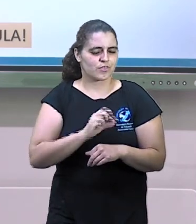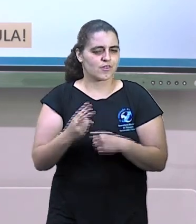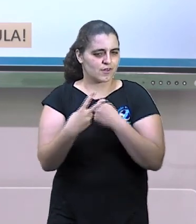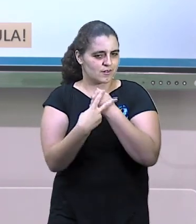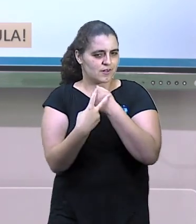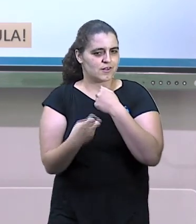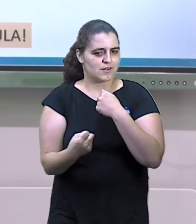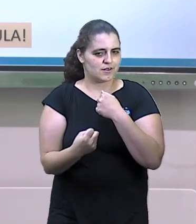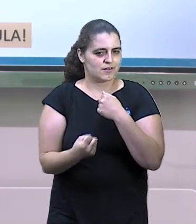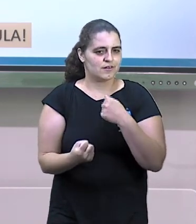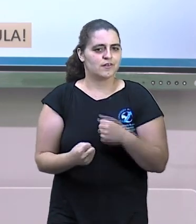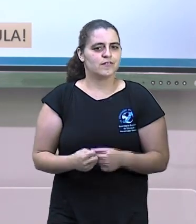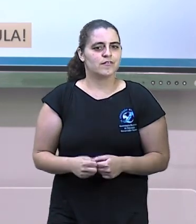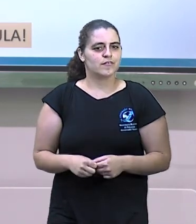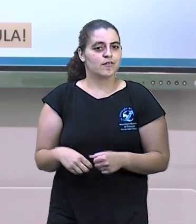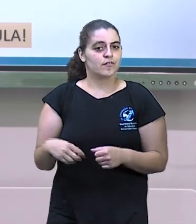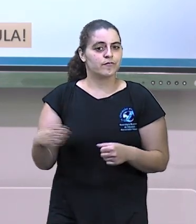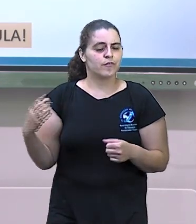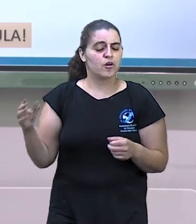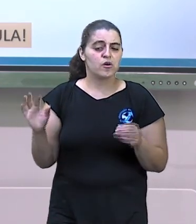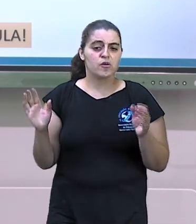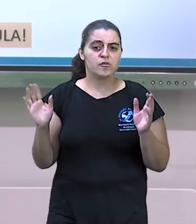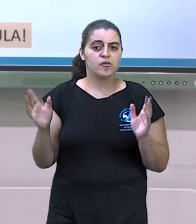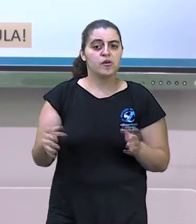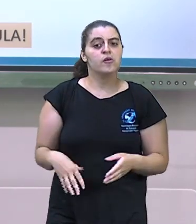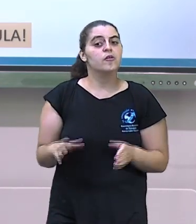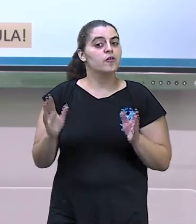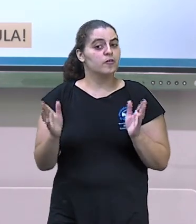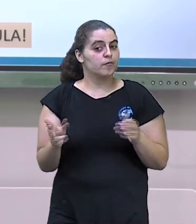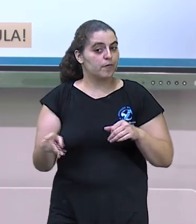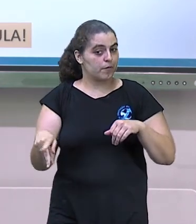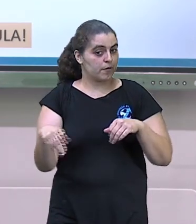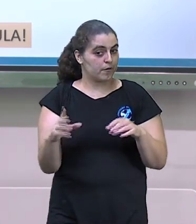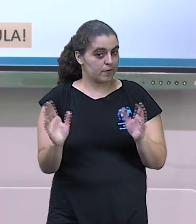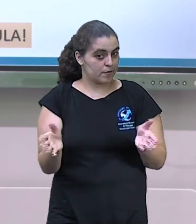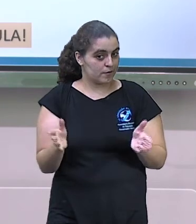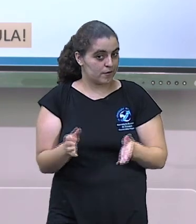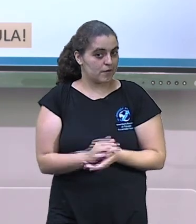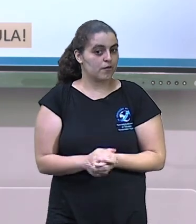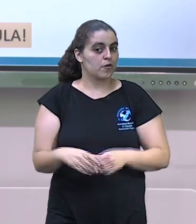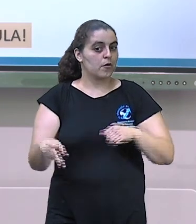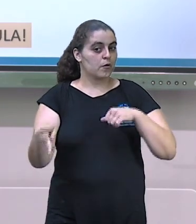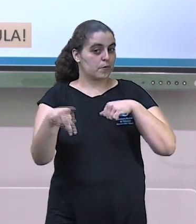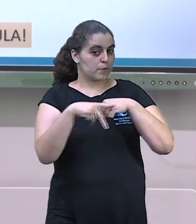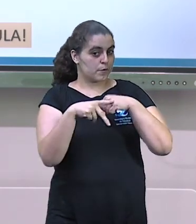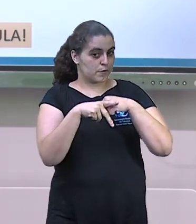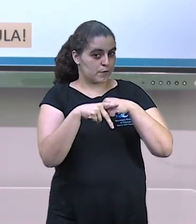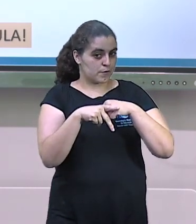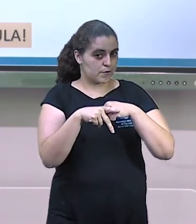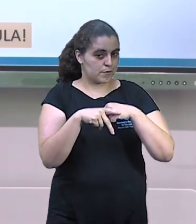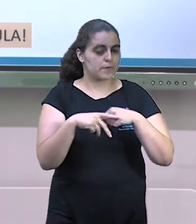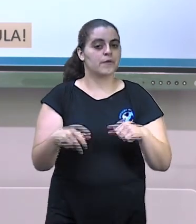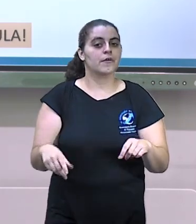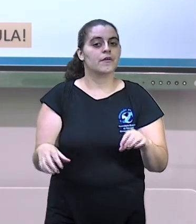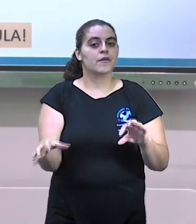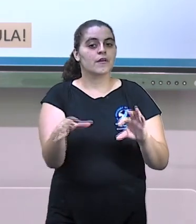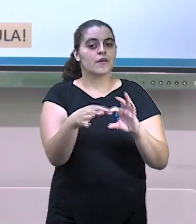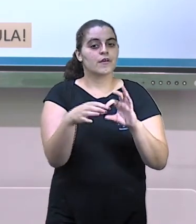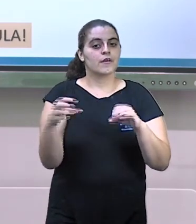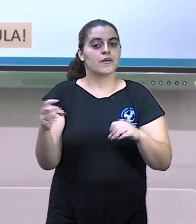verbos. Vamos aprender que a nossa aula passada de pronomes e a nossa aula de hoje, ó, está amarradinha.